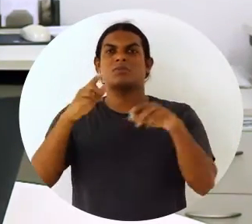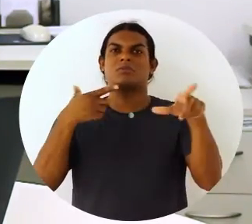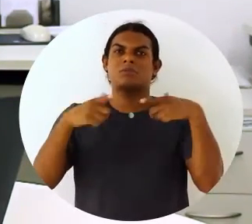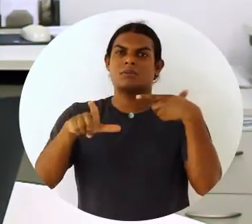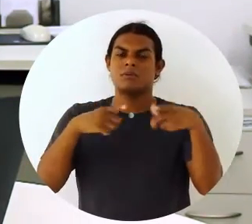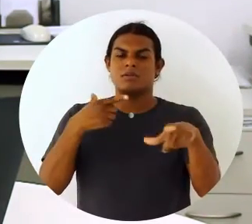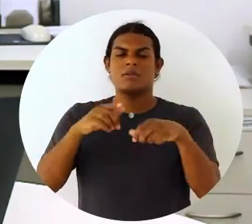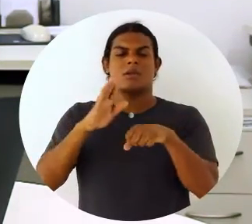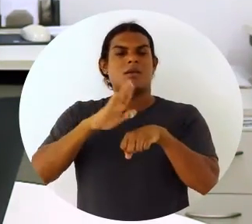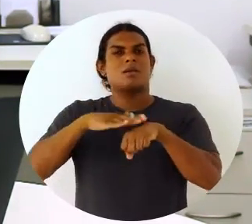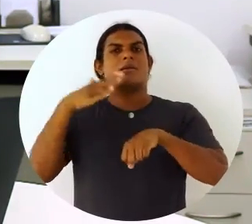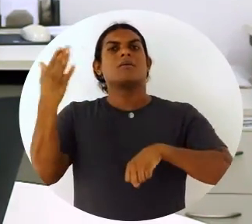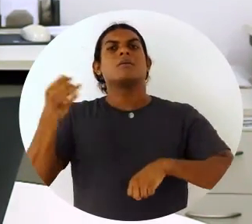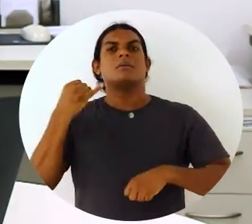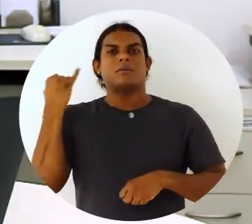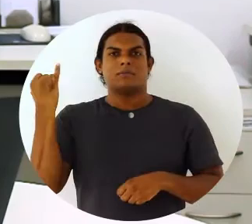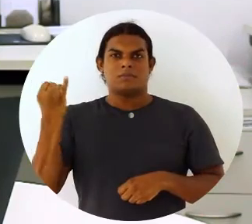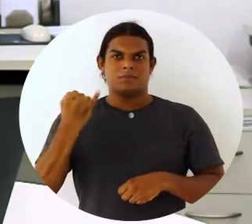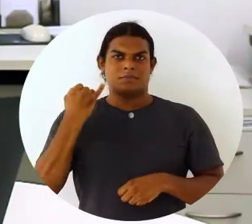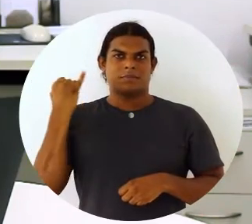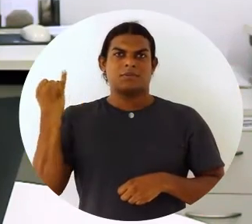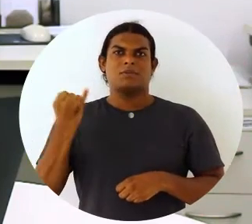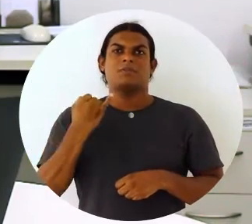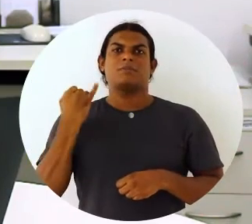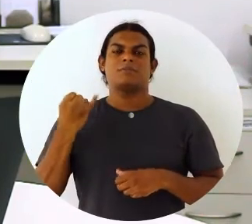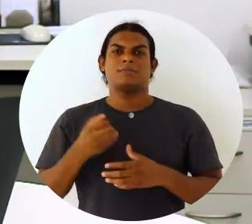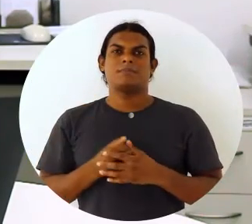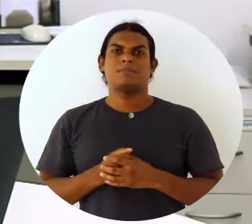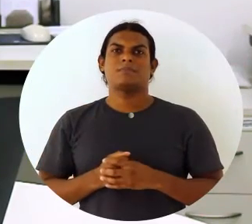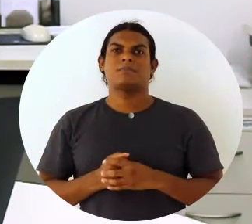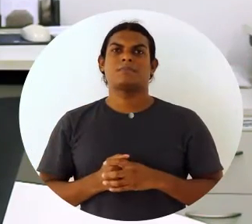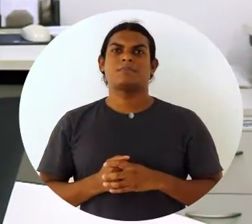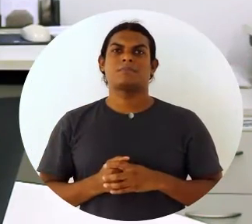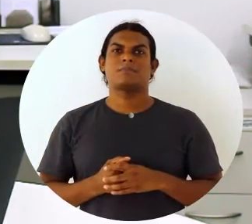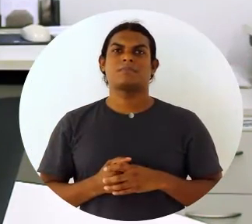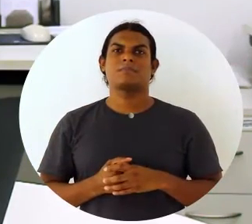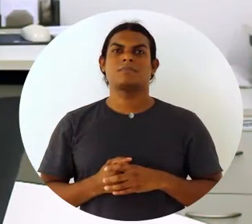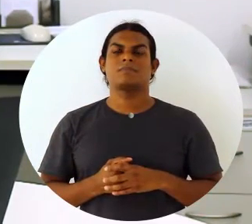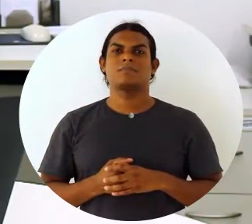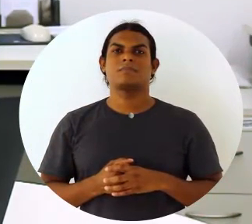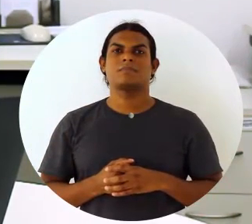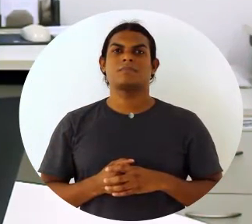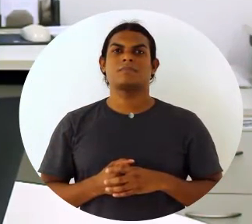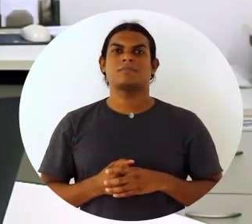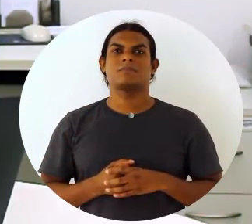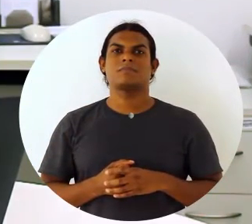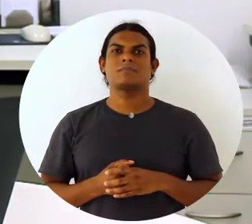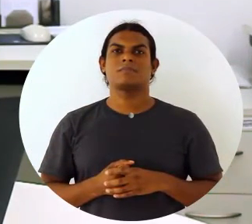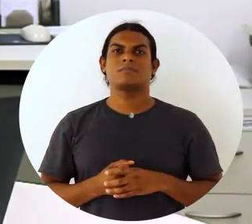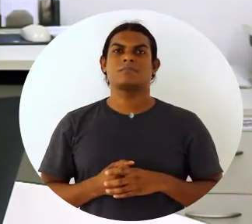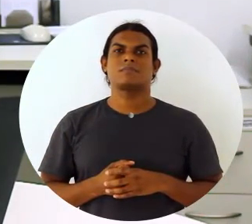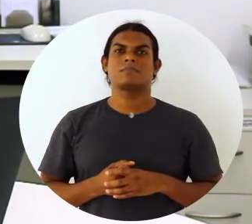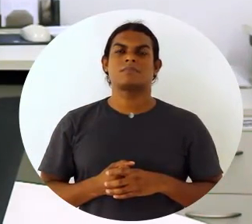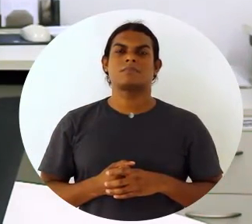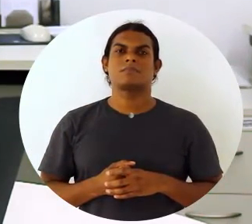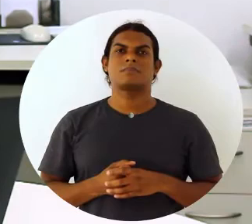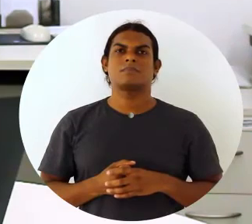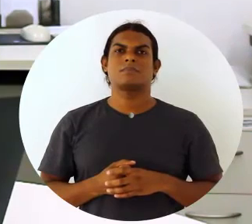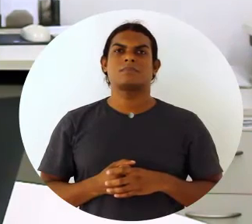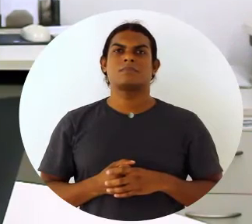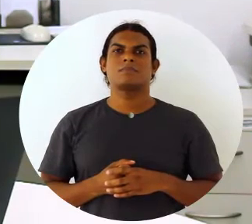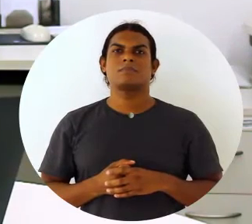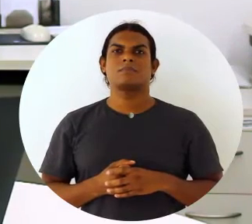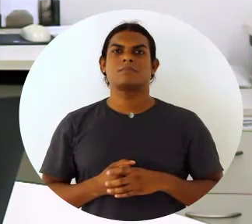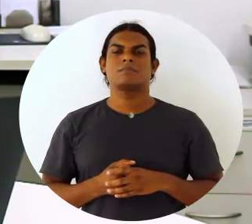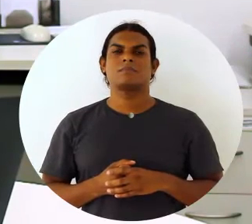isso sim, são fatores motivadores que vão fazer com que você opte ou fique mais motivado em trabalhar